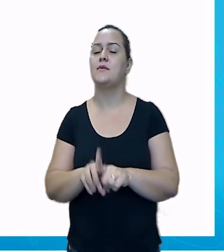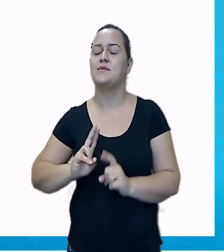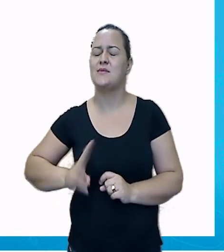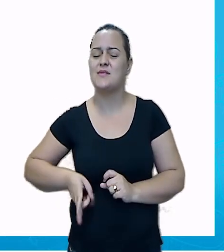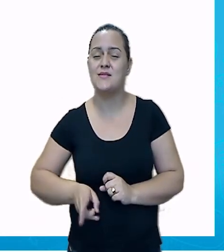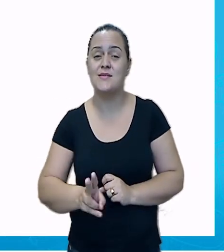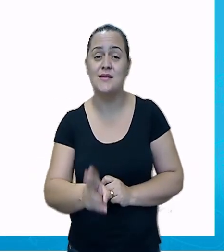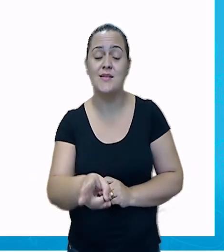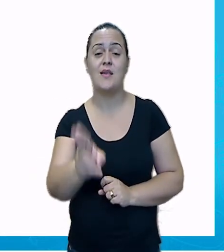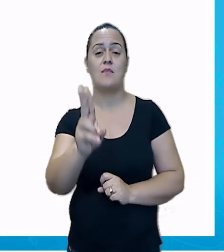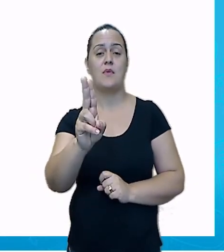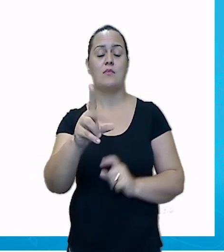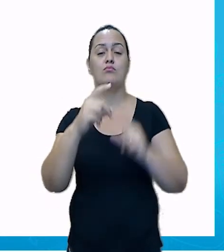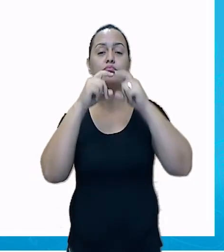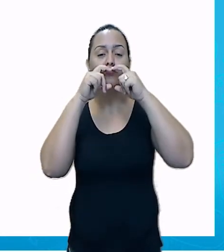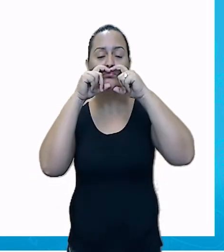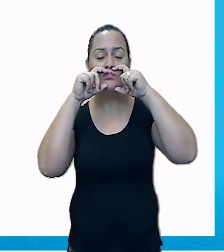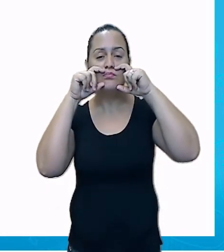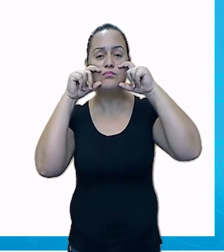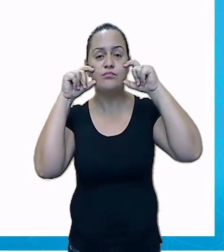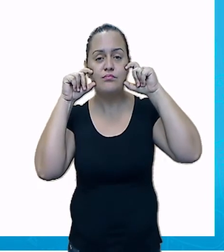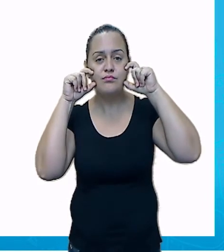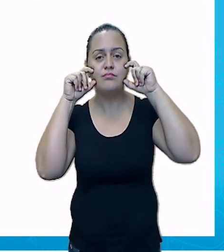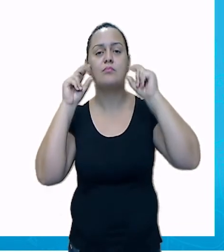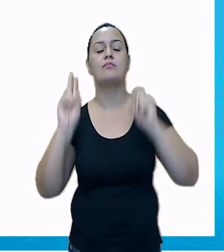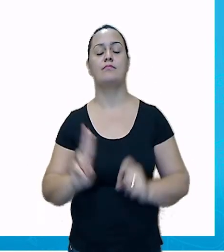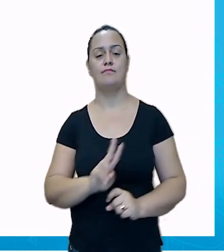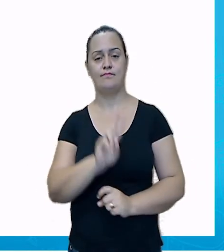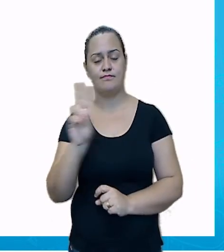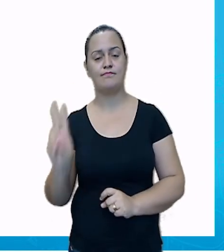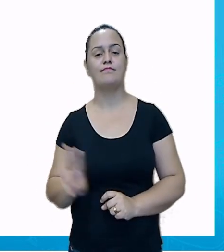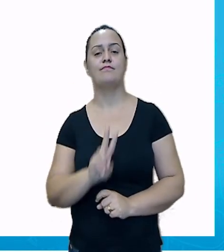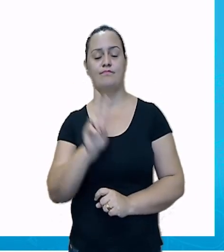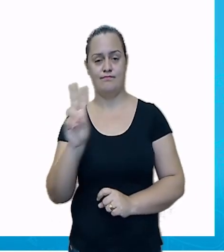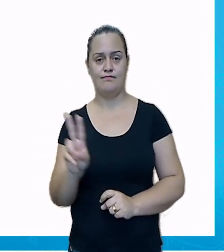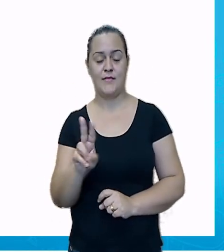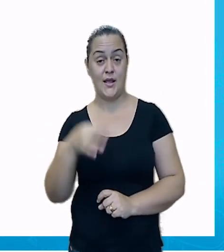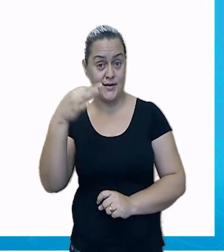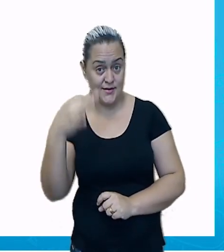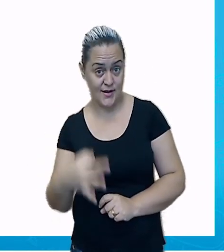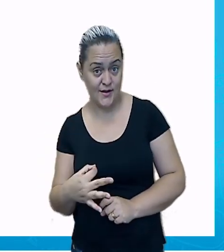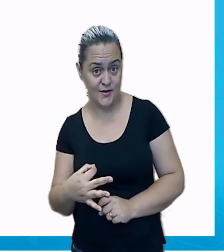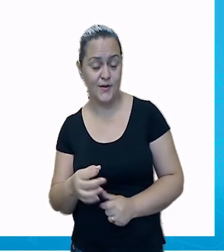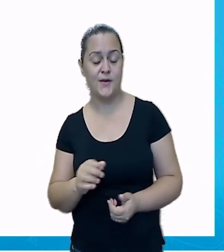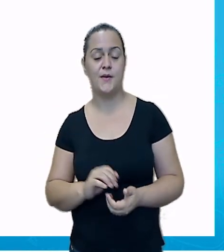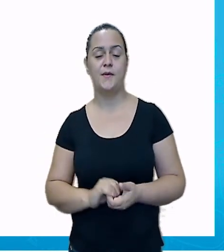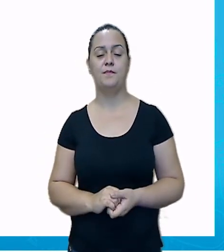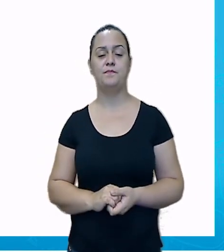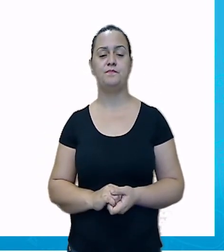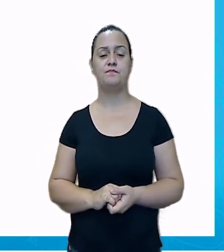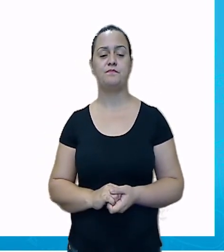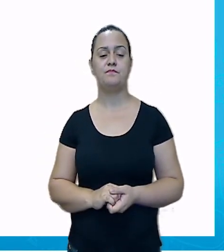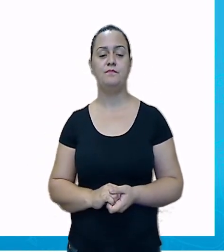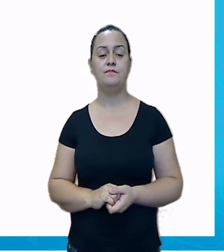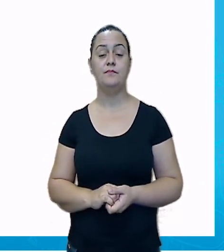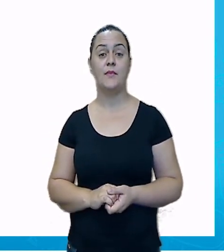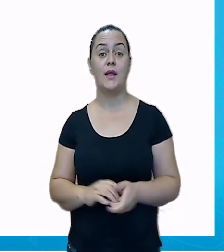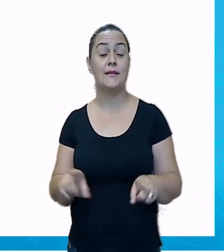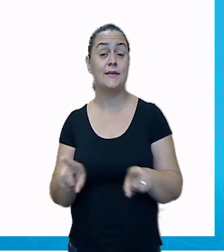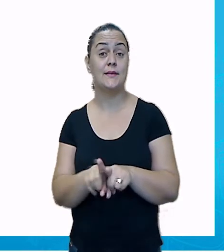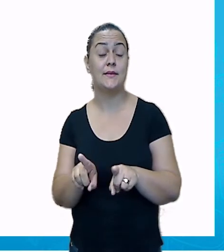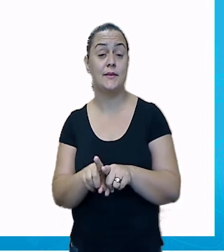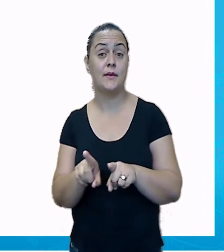tempo todo, tendo aquela troca de máscara com o tempo ideal. E agora, qual o próximo? Isso aqui,